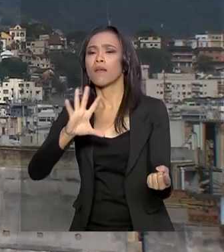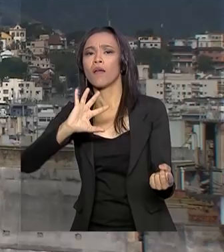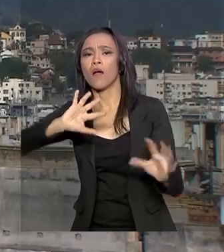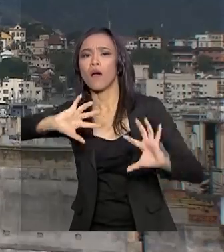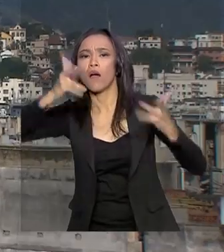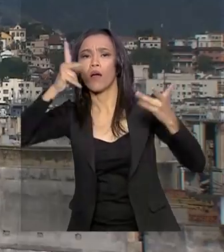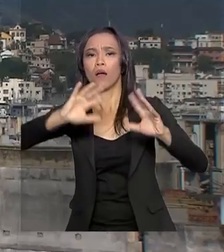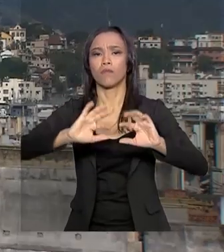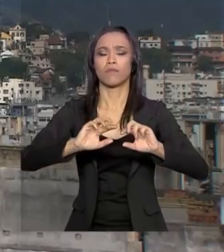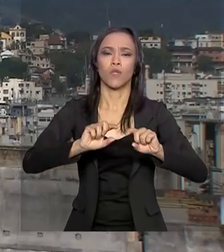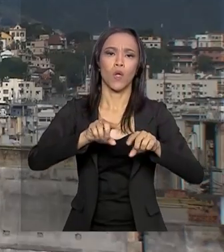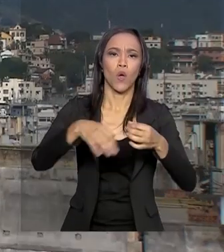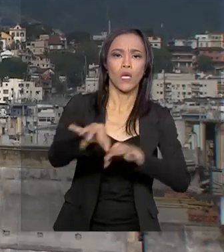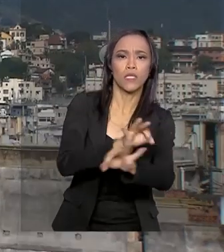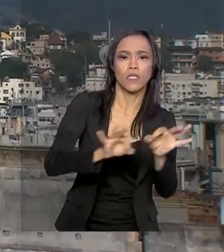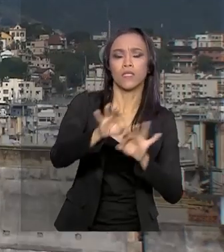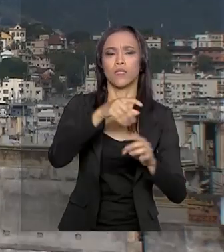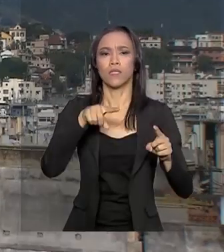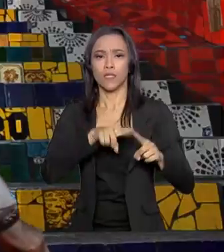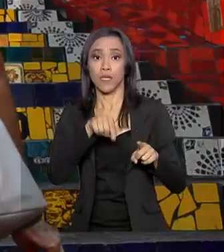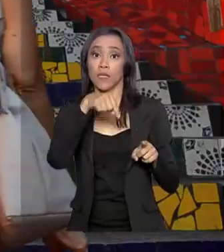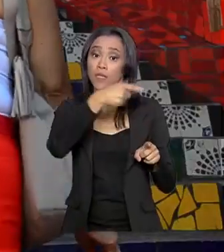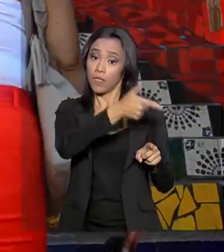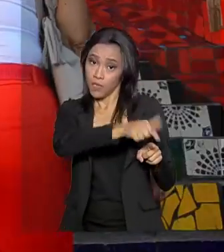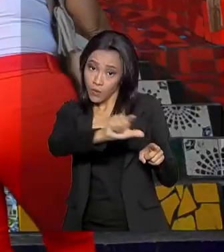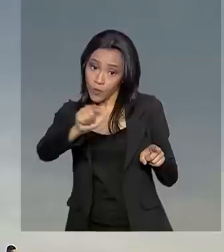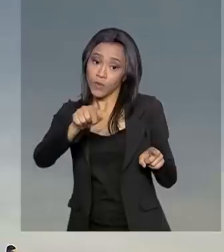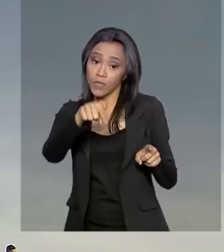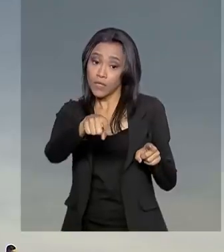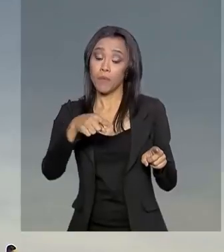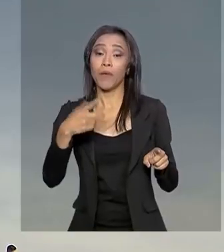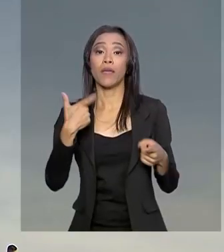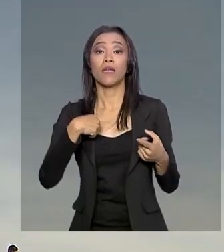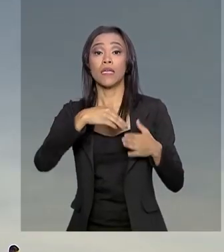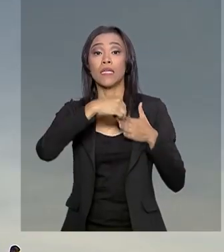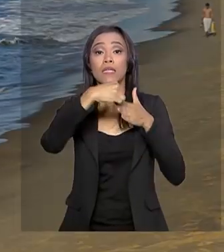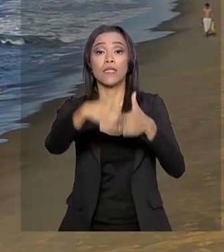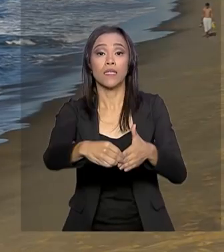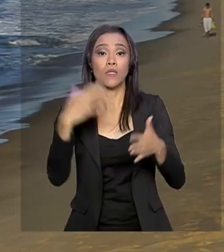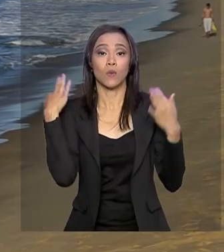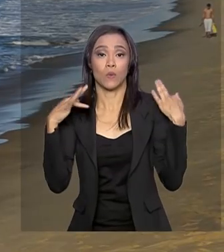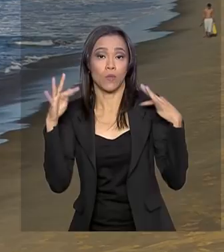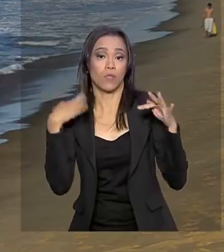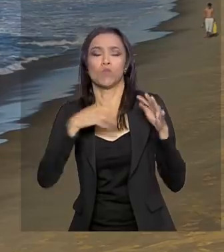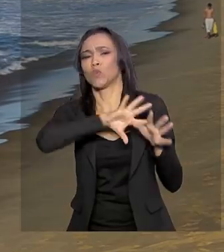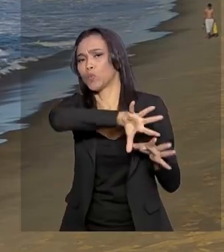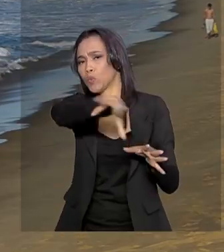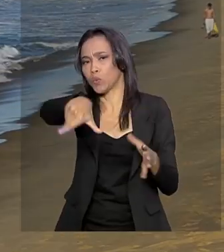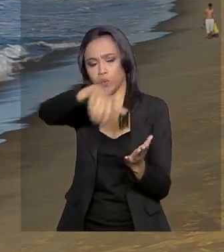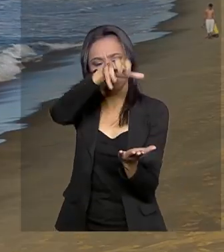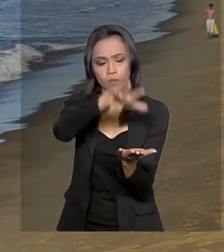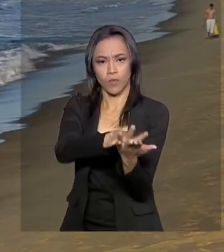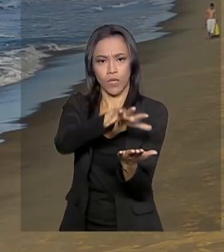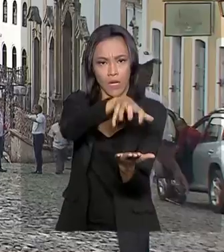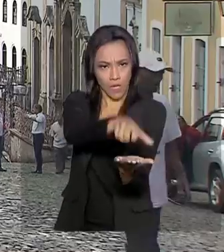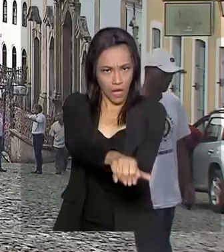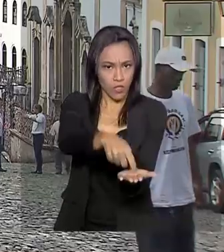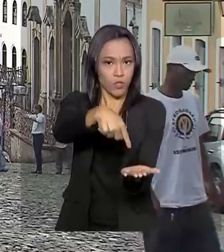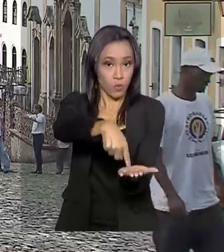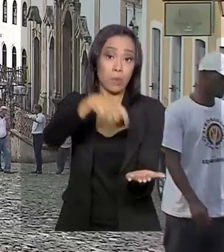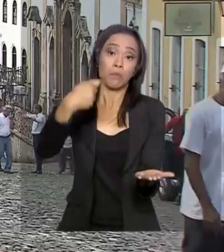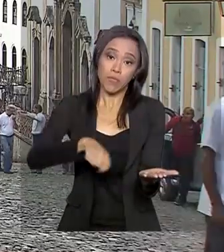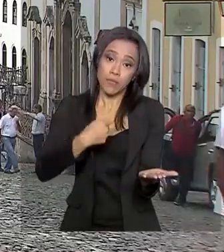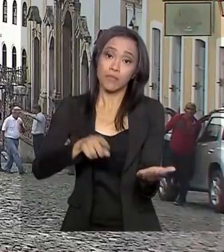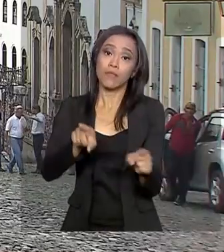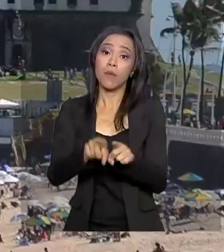parques temáticos, transportadoras turísticas e também para os guias de turismo. Os empreendedores que têm esse cadastro também podem